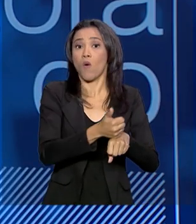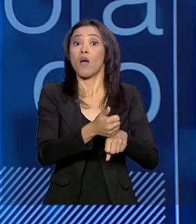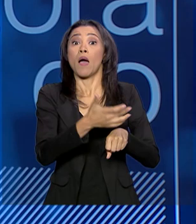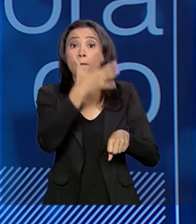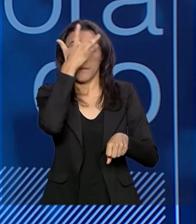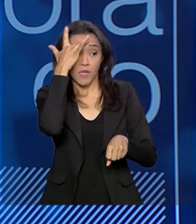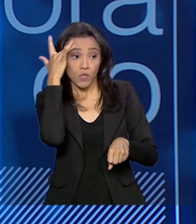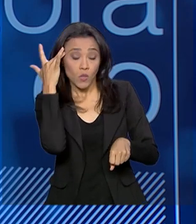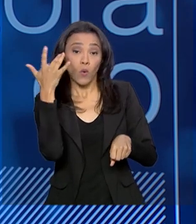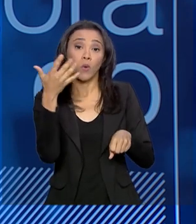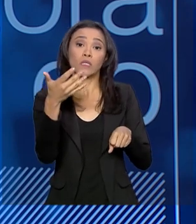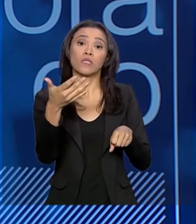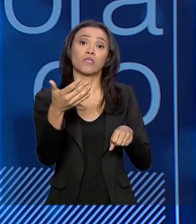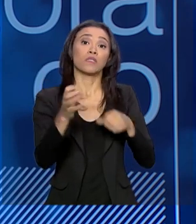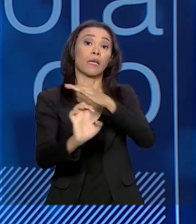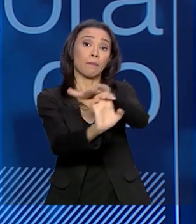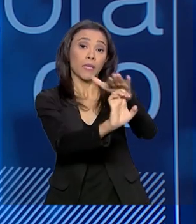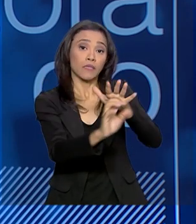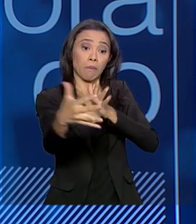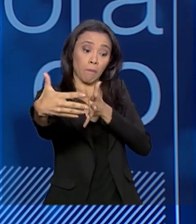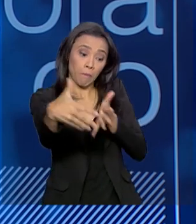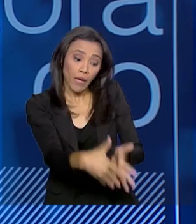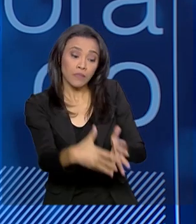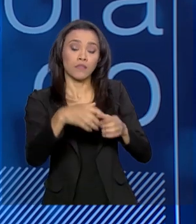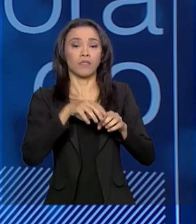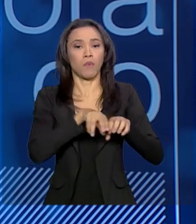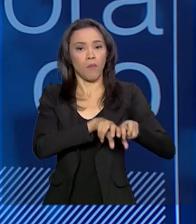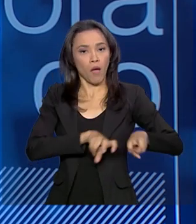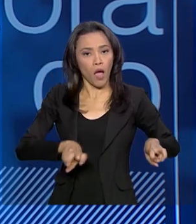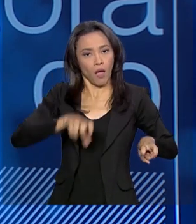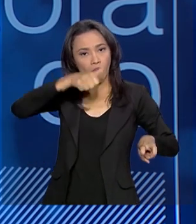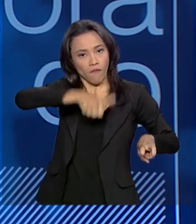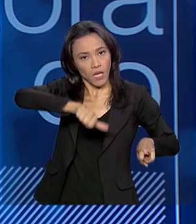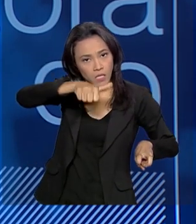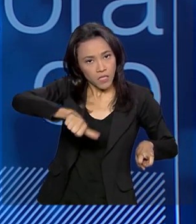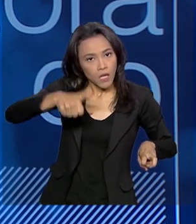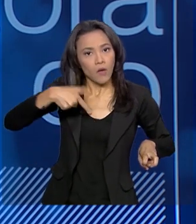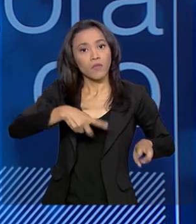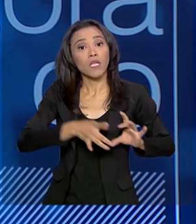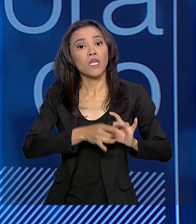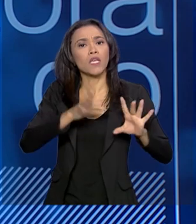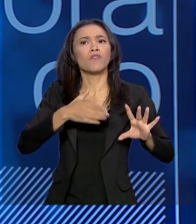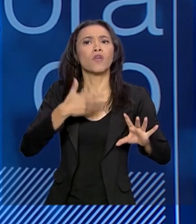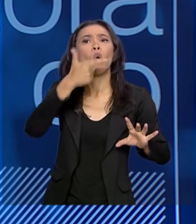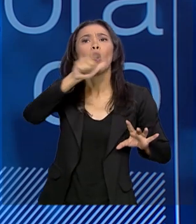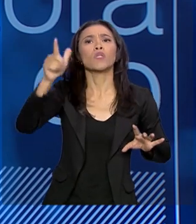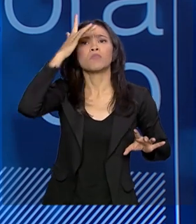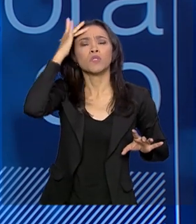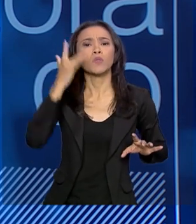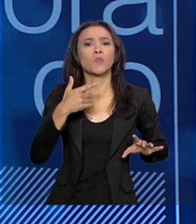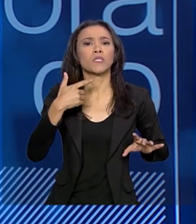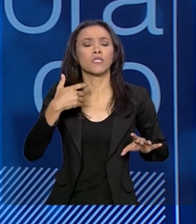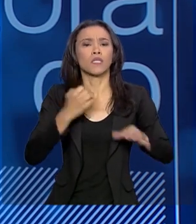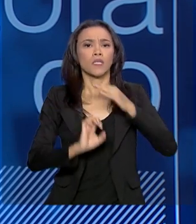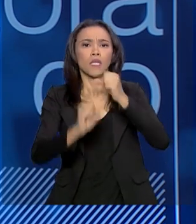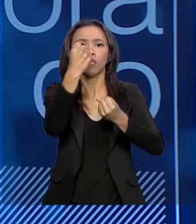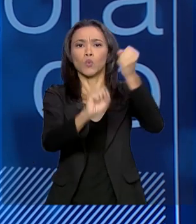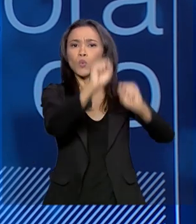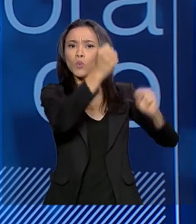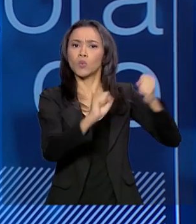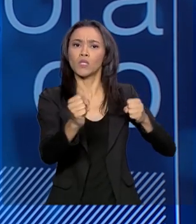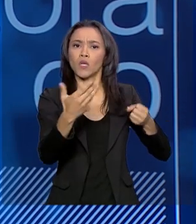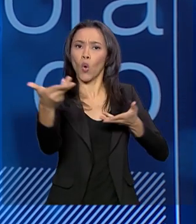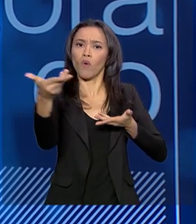empresa, no programa, nas bancas. Então, a gente tem essa liberdade de trazer a gente da indústria, mesmo que não tenha